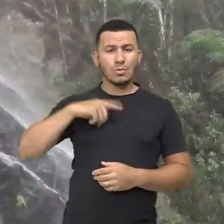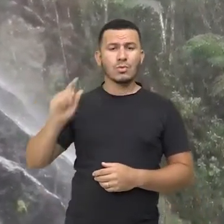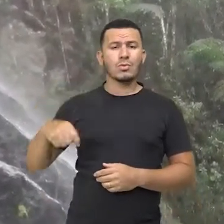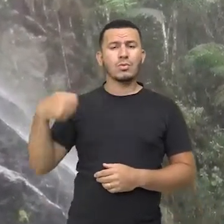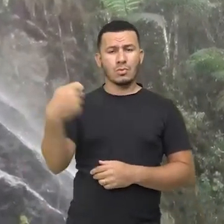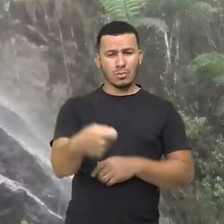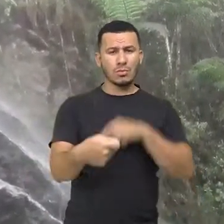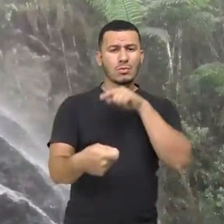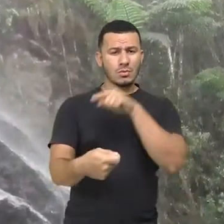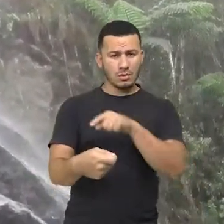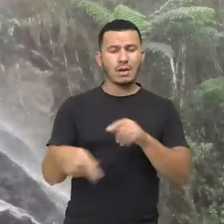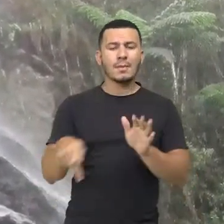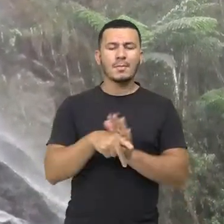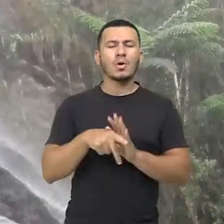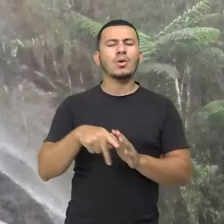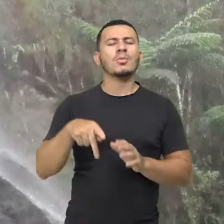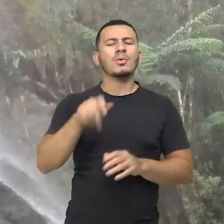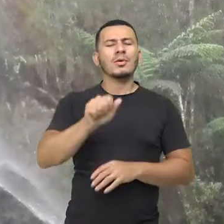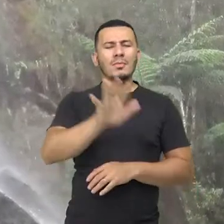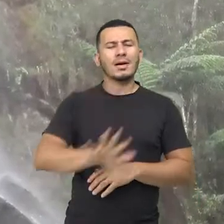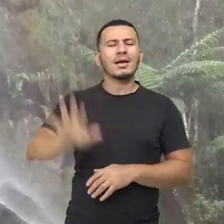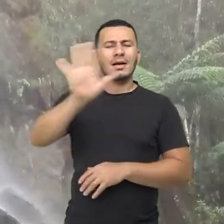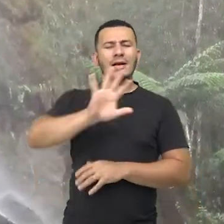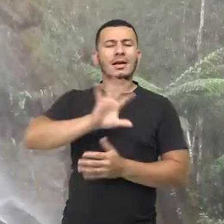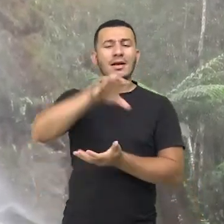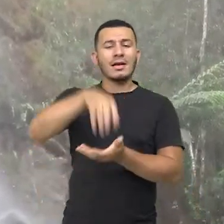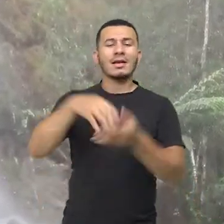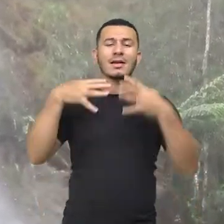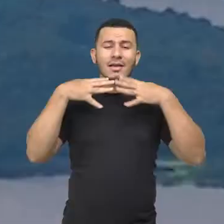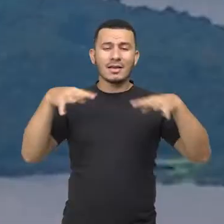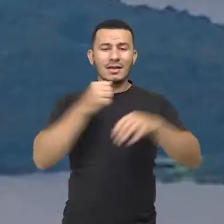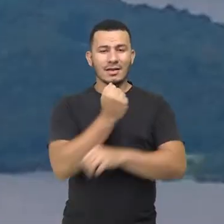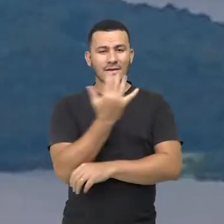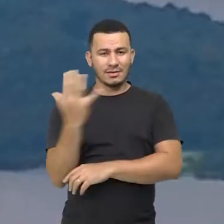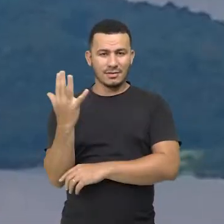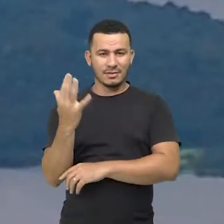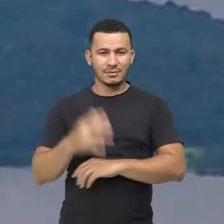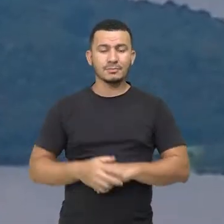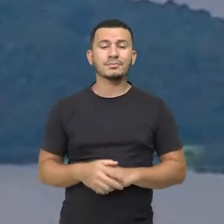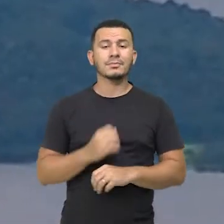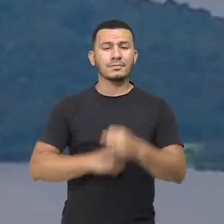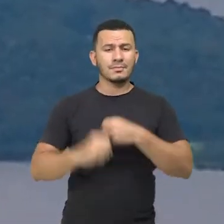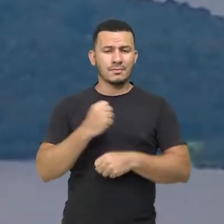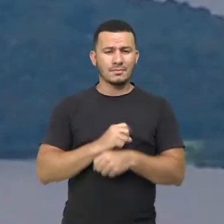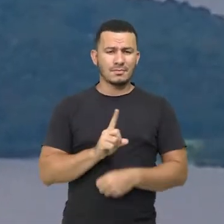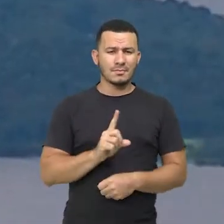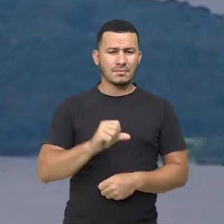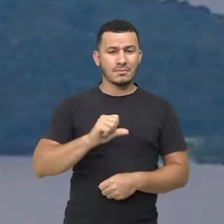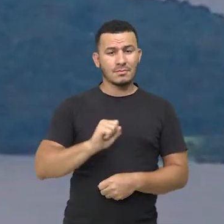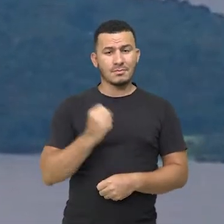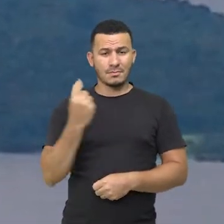respectivamente, Parque Estadual e Parque Natural Municipal. Em 1981, foi criada como estação